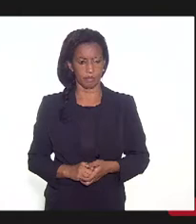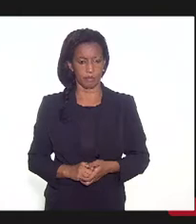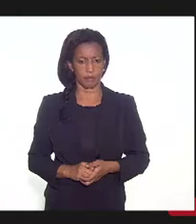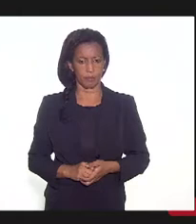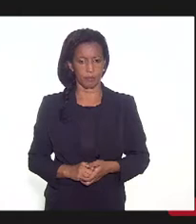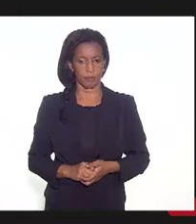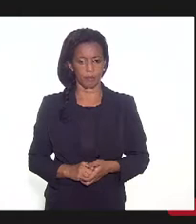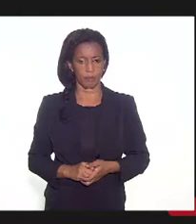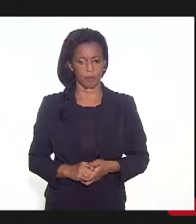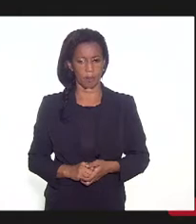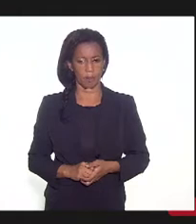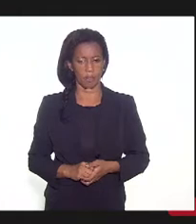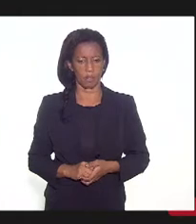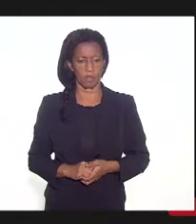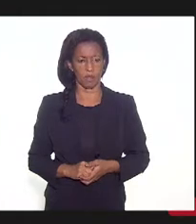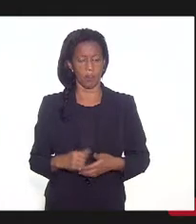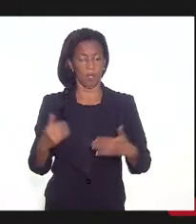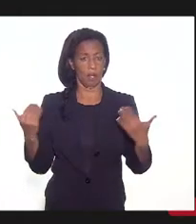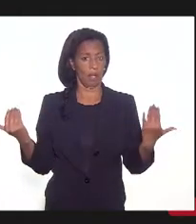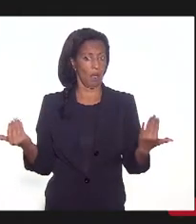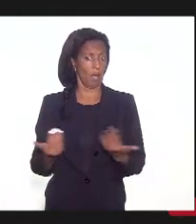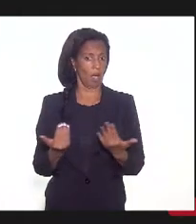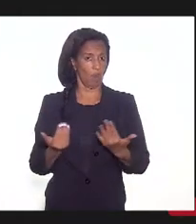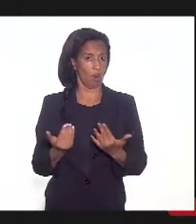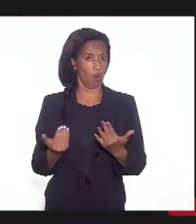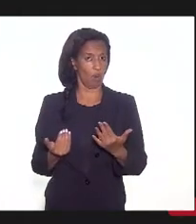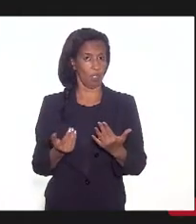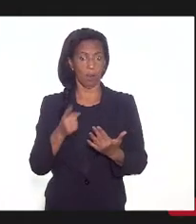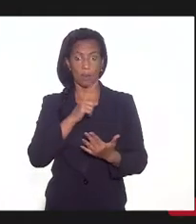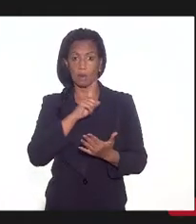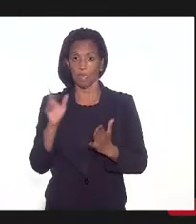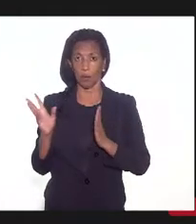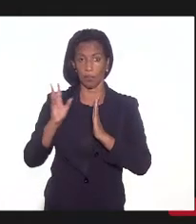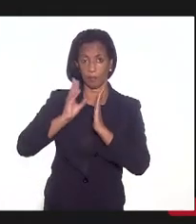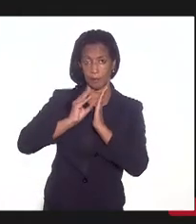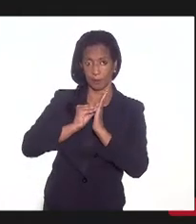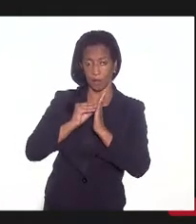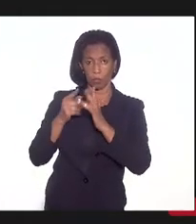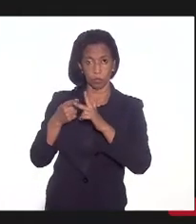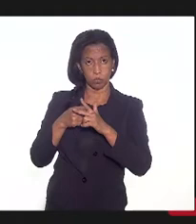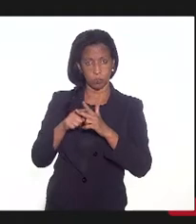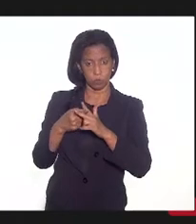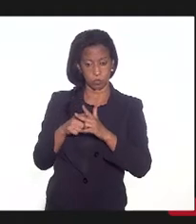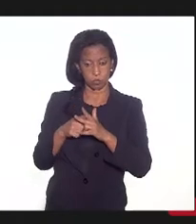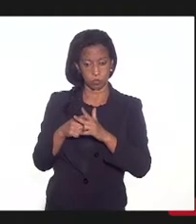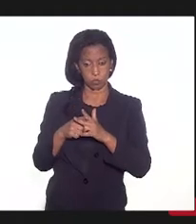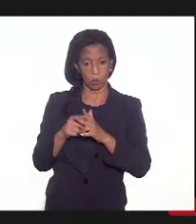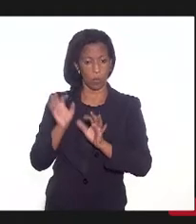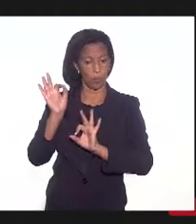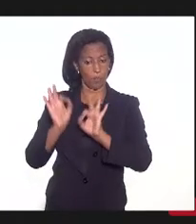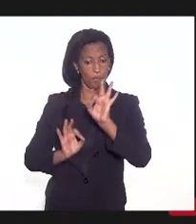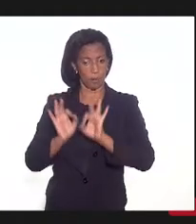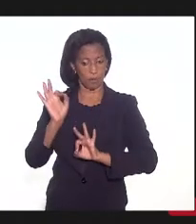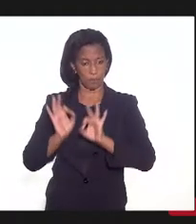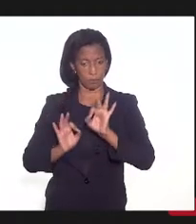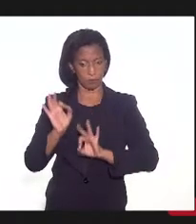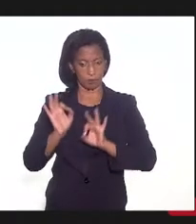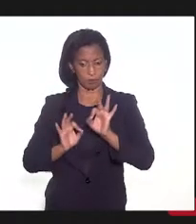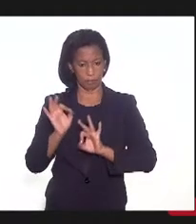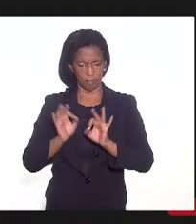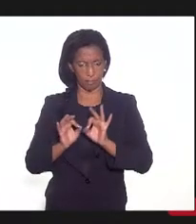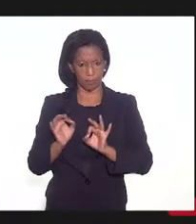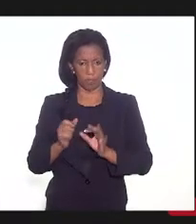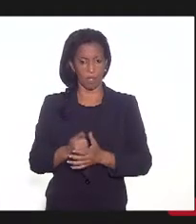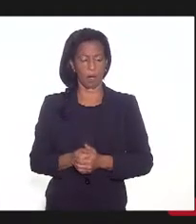positivo. Agora, não implementação das medidas de ajustes previstas no plano, isso